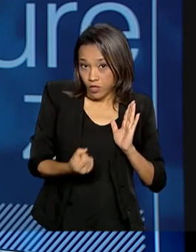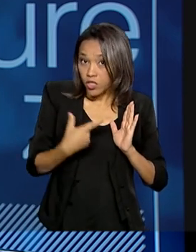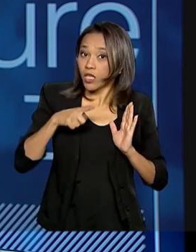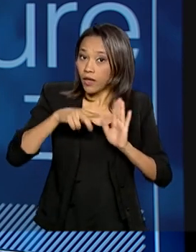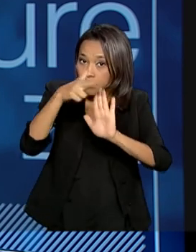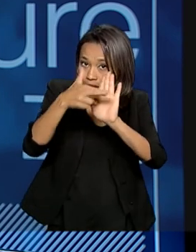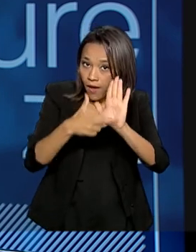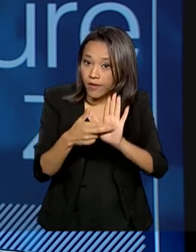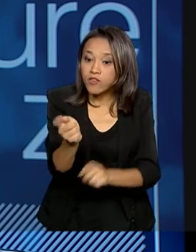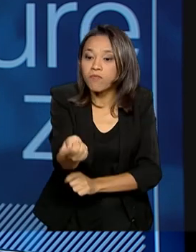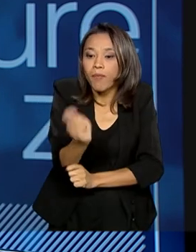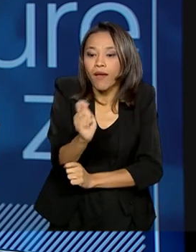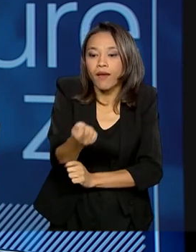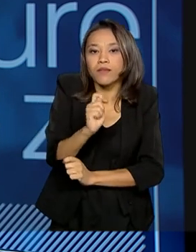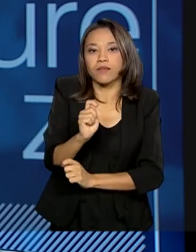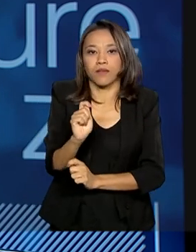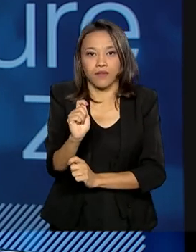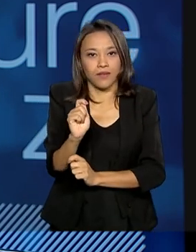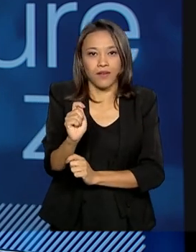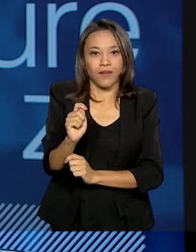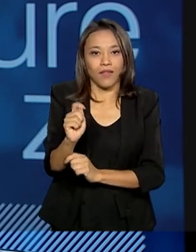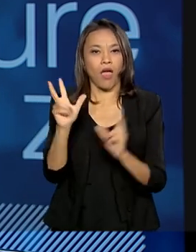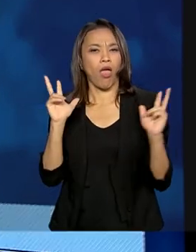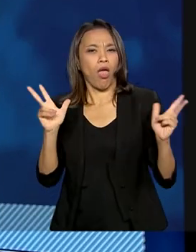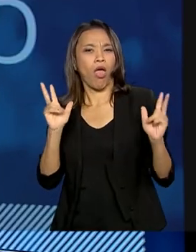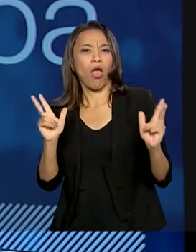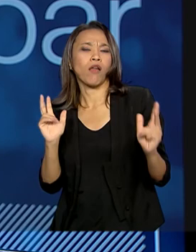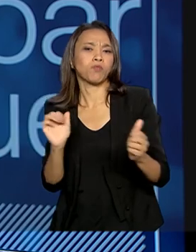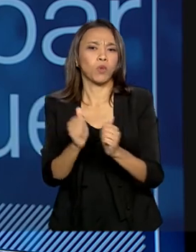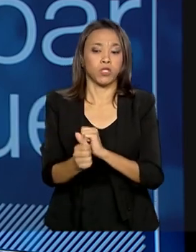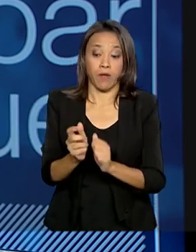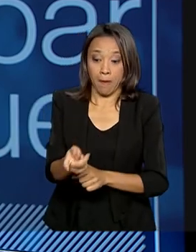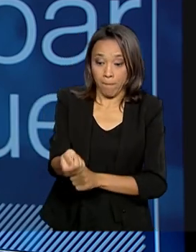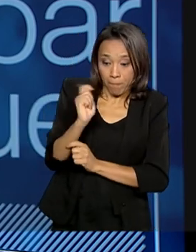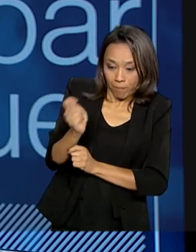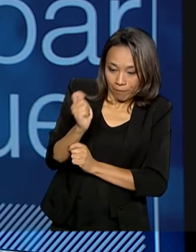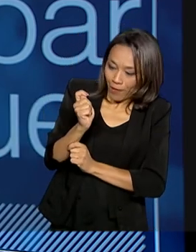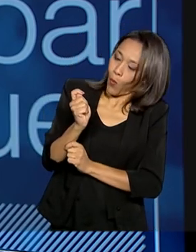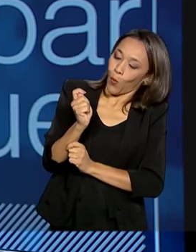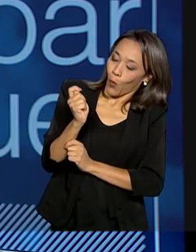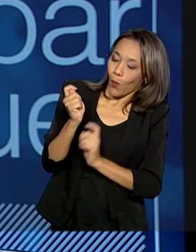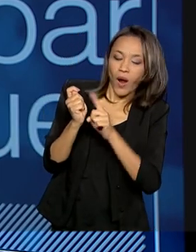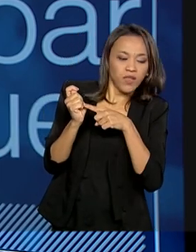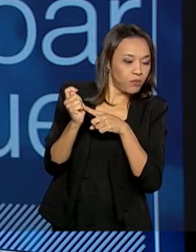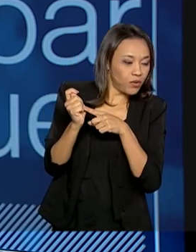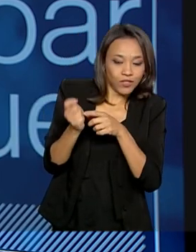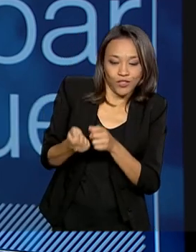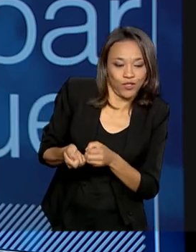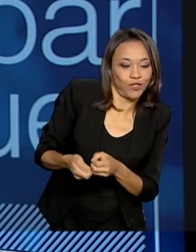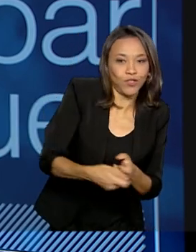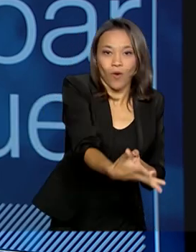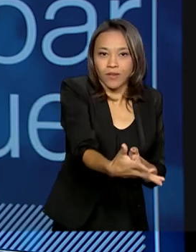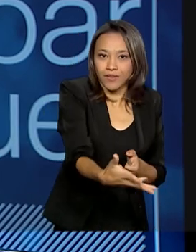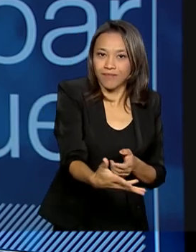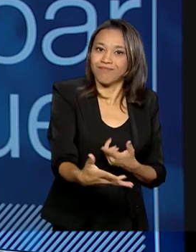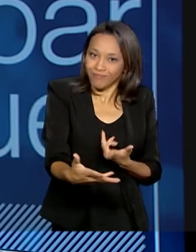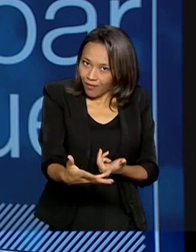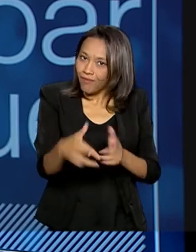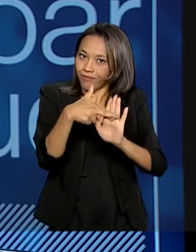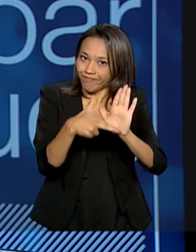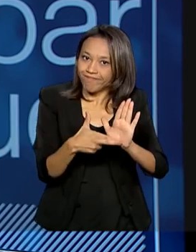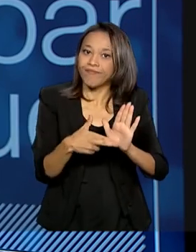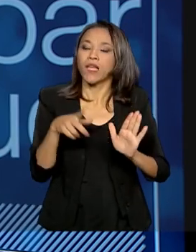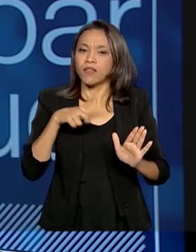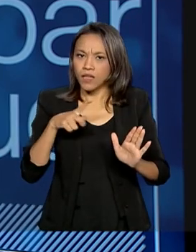esportiva, que é a pesca de pescar e soltar as espécimes. O que acontece? A gente vai estabelecer o plano de manejo,